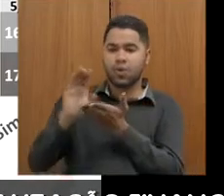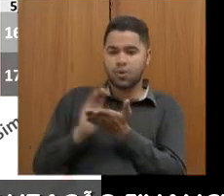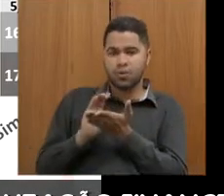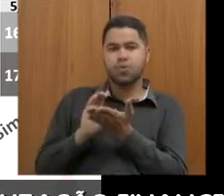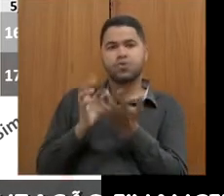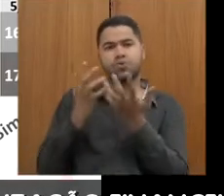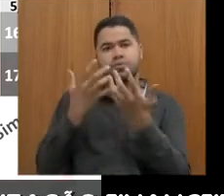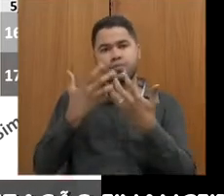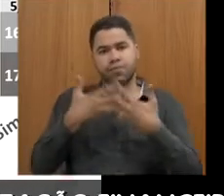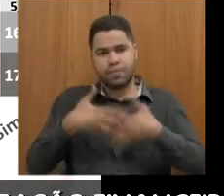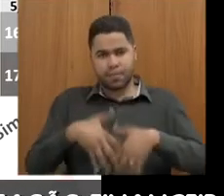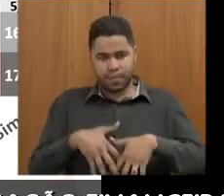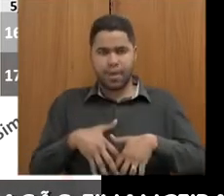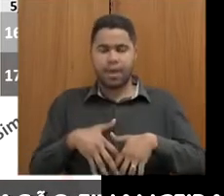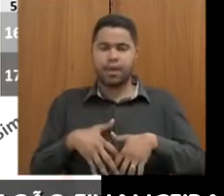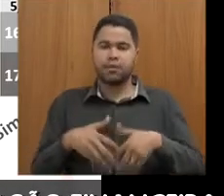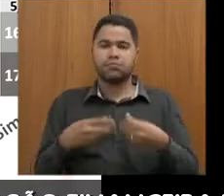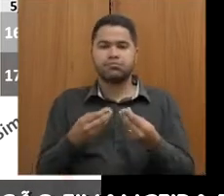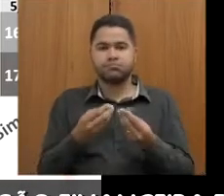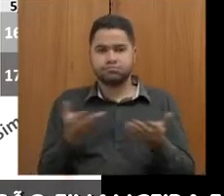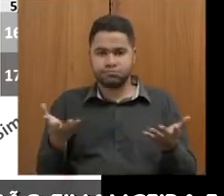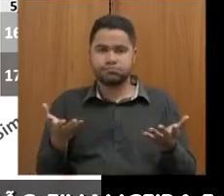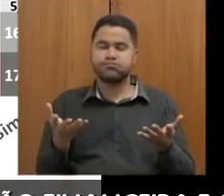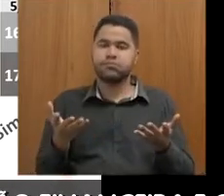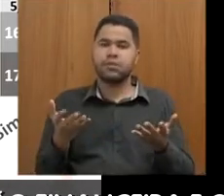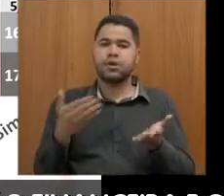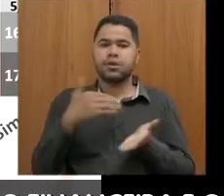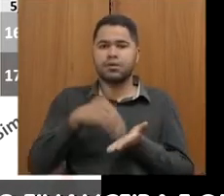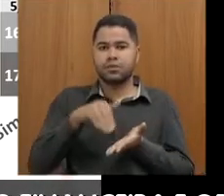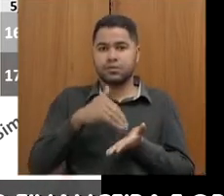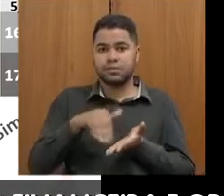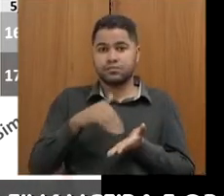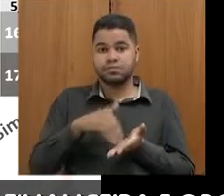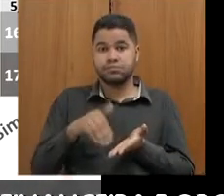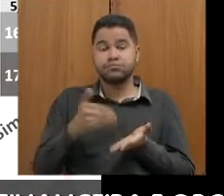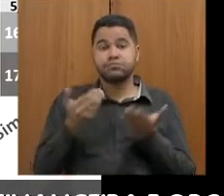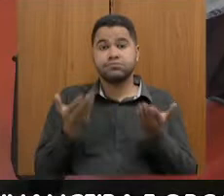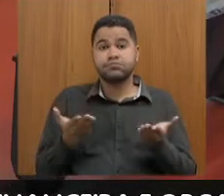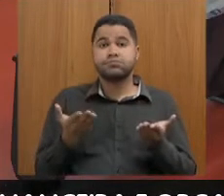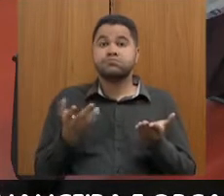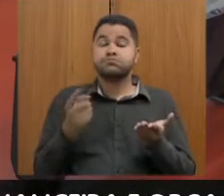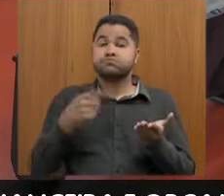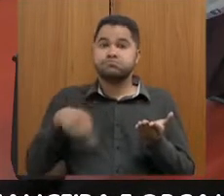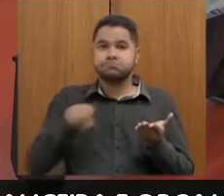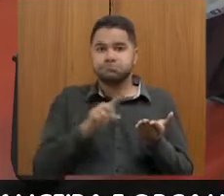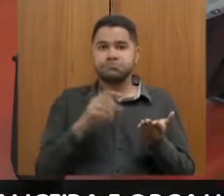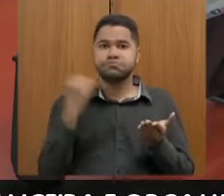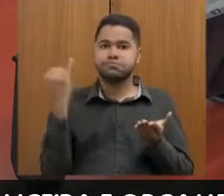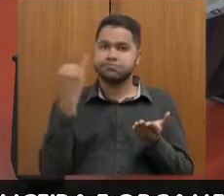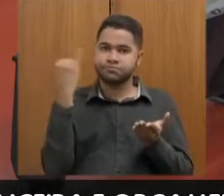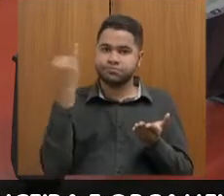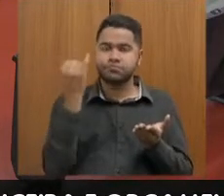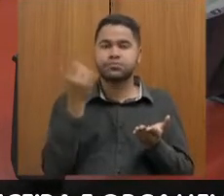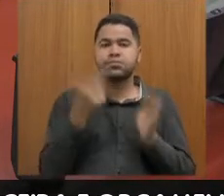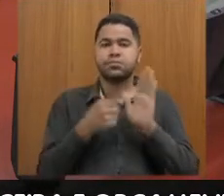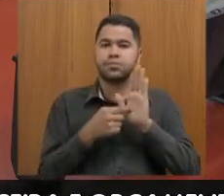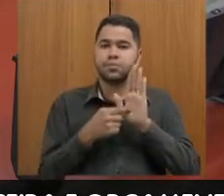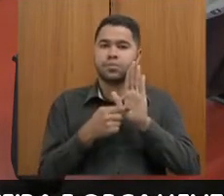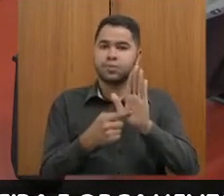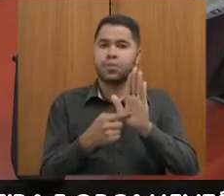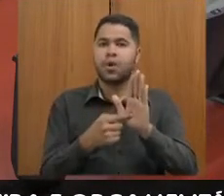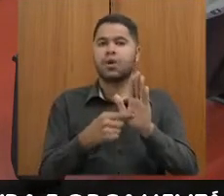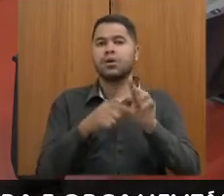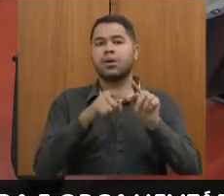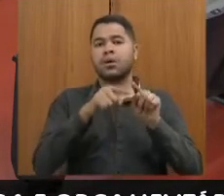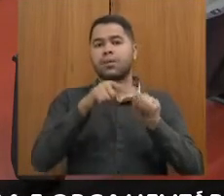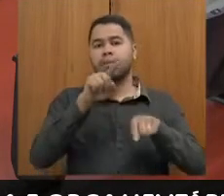função dos recursos que são aportados nas secretarias. Então, esse quadro eu achei muito importante, que mostra uma curva